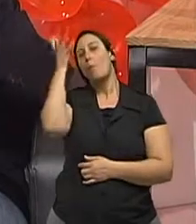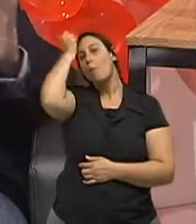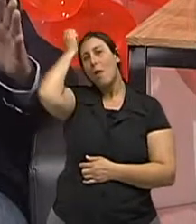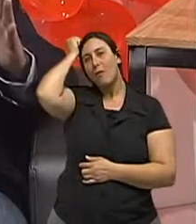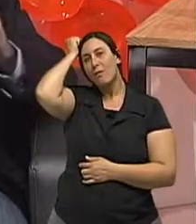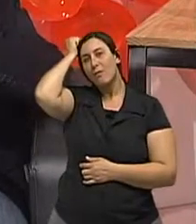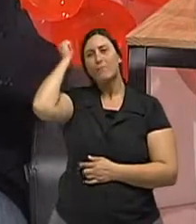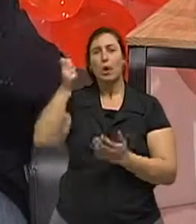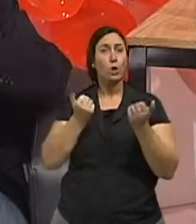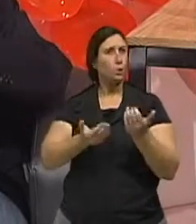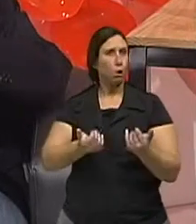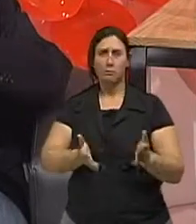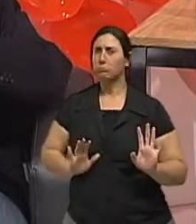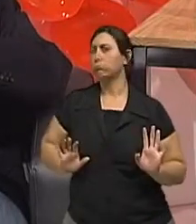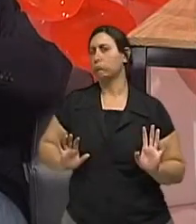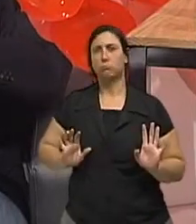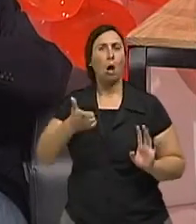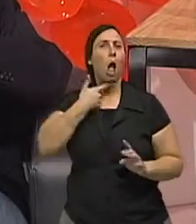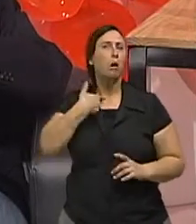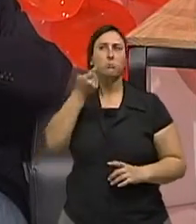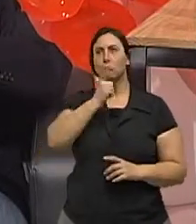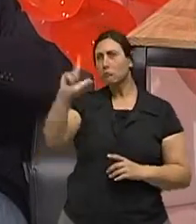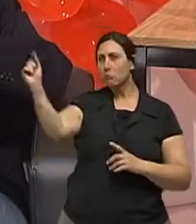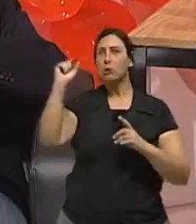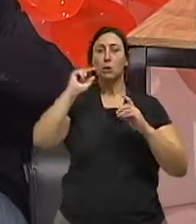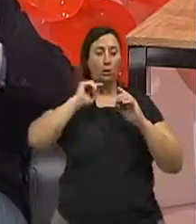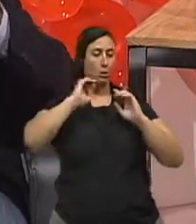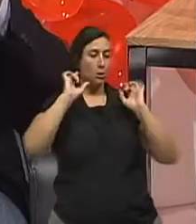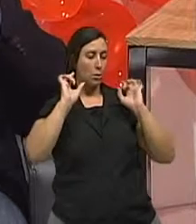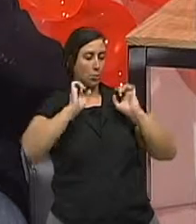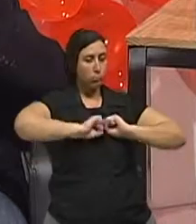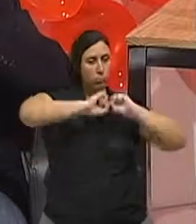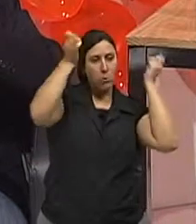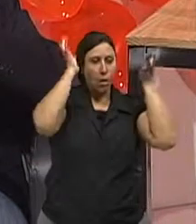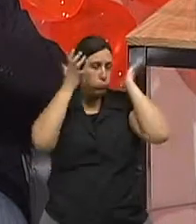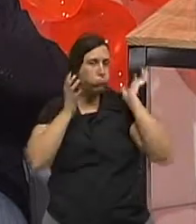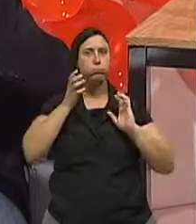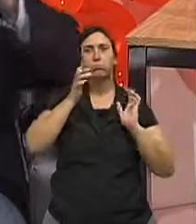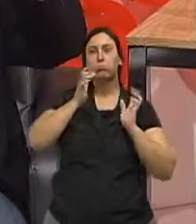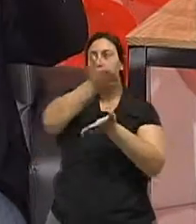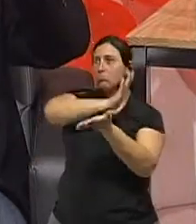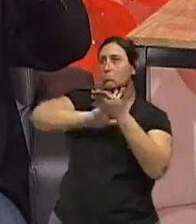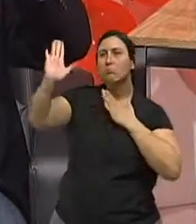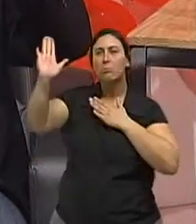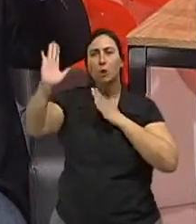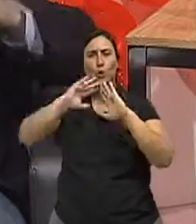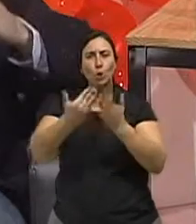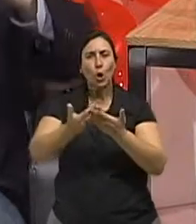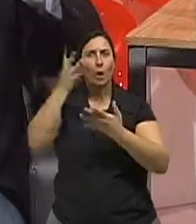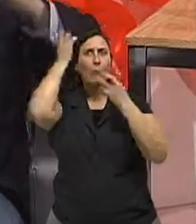Eles não saem de casa sem estar com o cabelo molhado. Sim. Isso faz com que haja uma